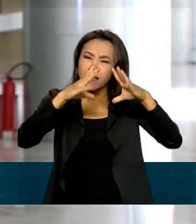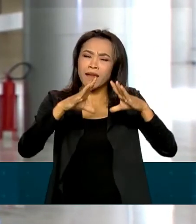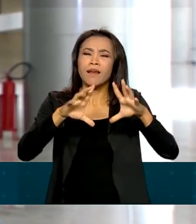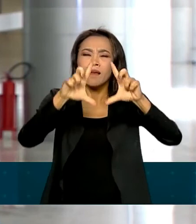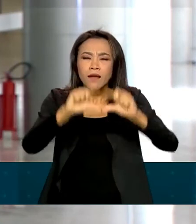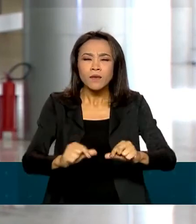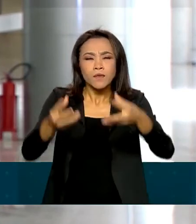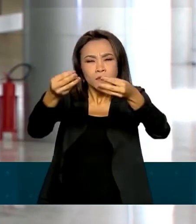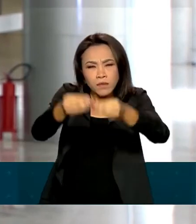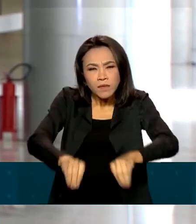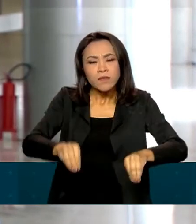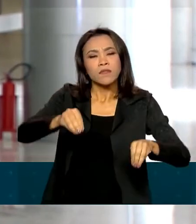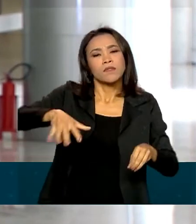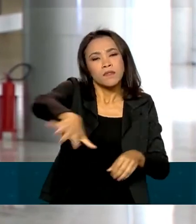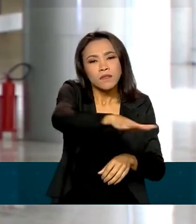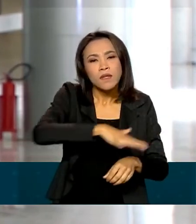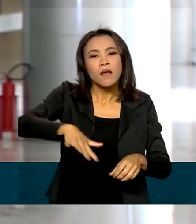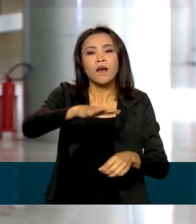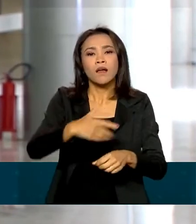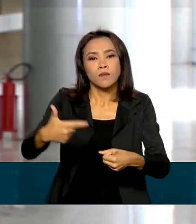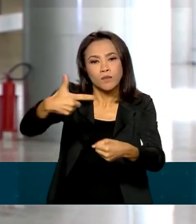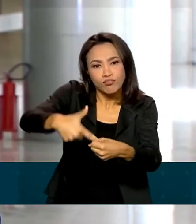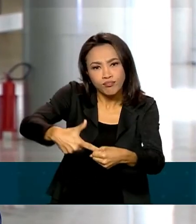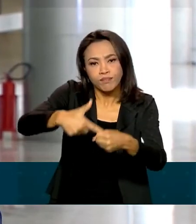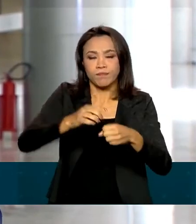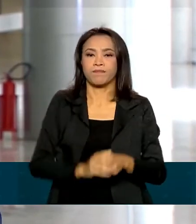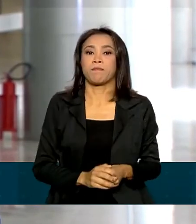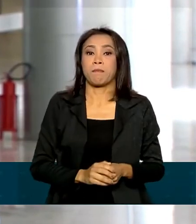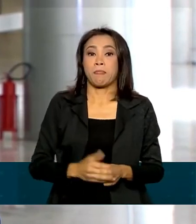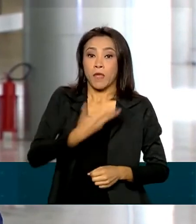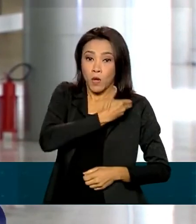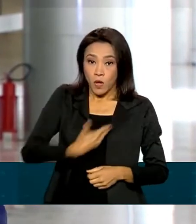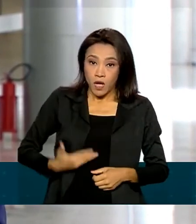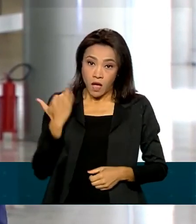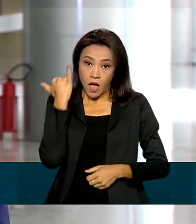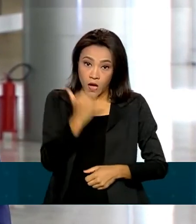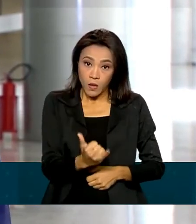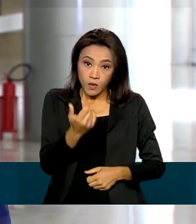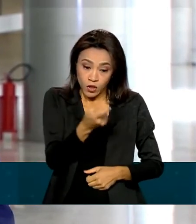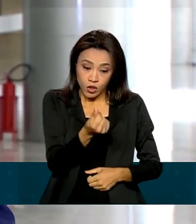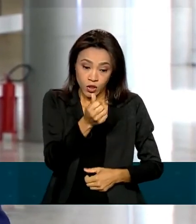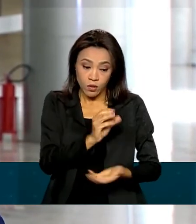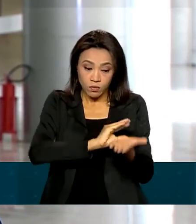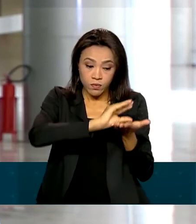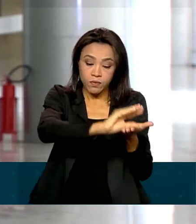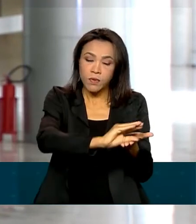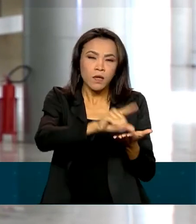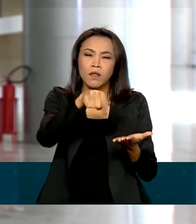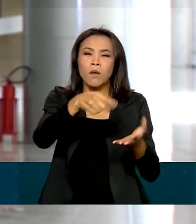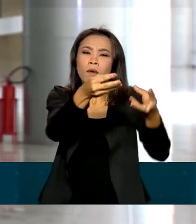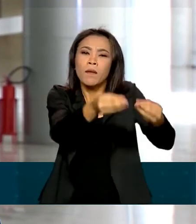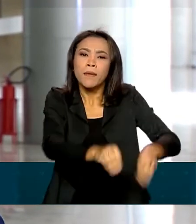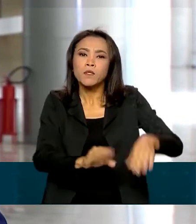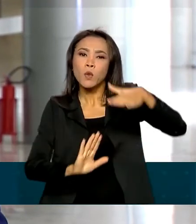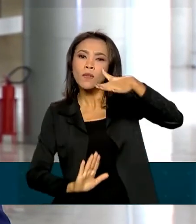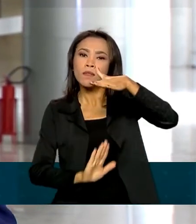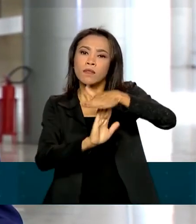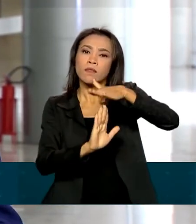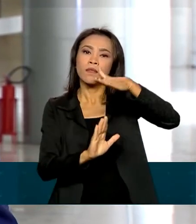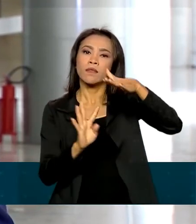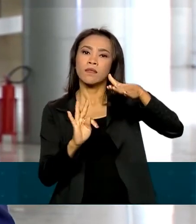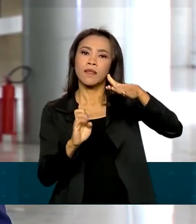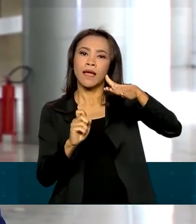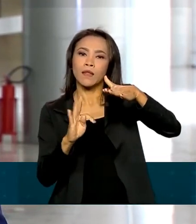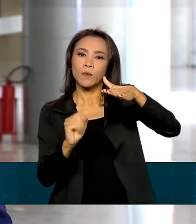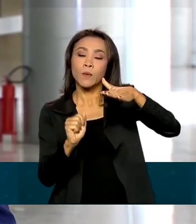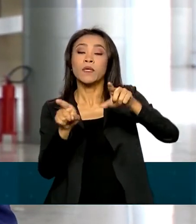dos combustíveis. O Ministério da Economia esclareceu que a liberação desses recursos não afeta o teto de gastos e nem o cumprimento da